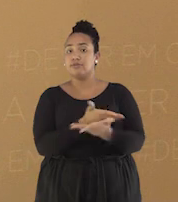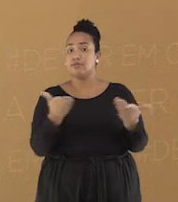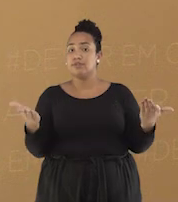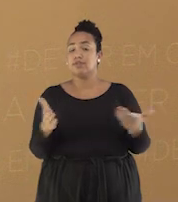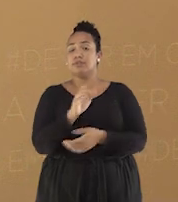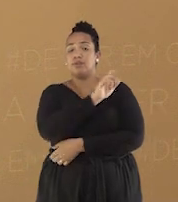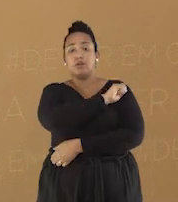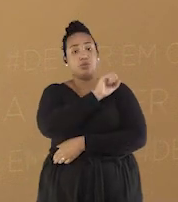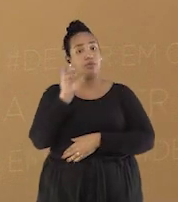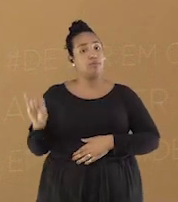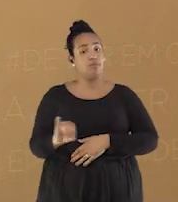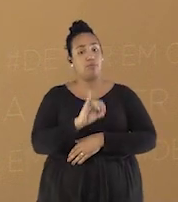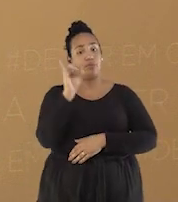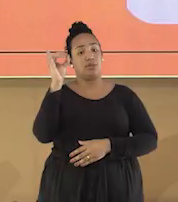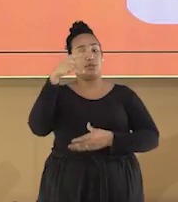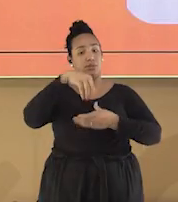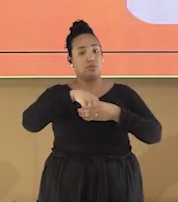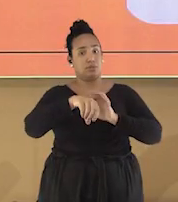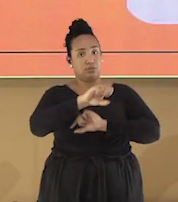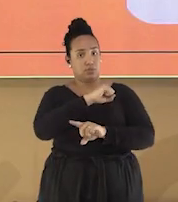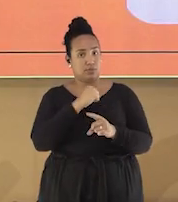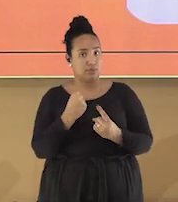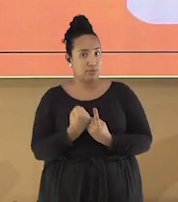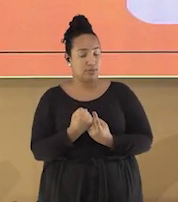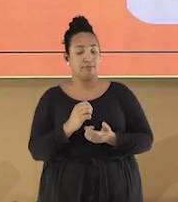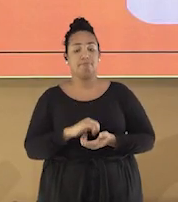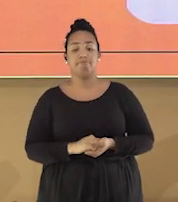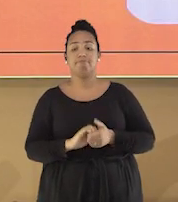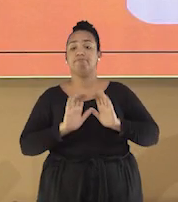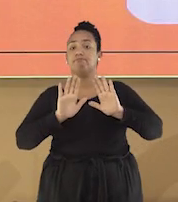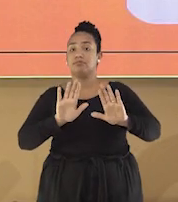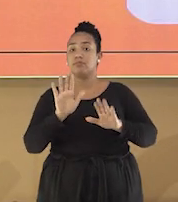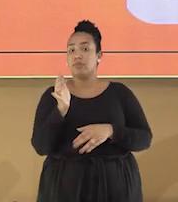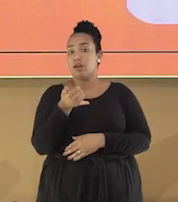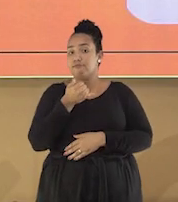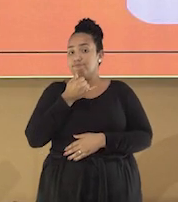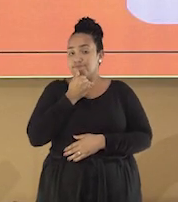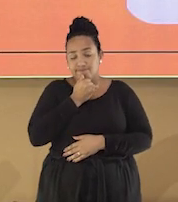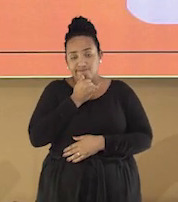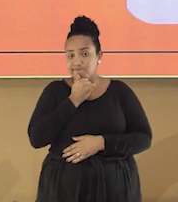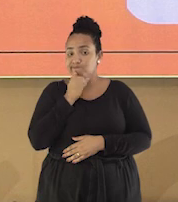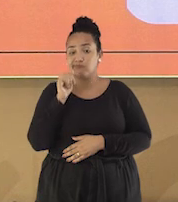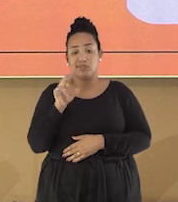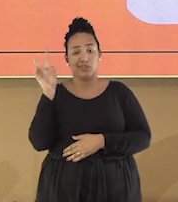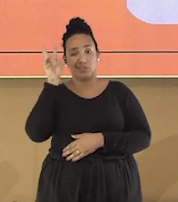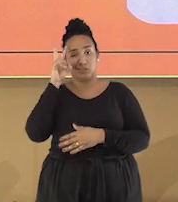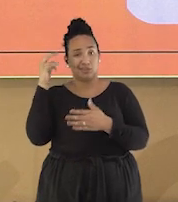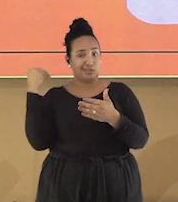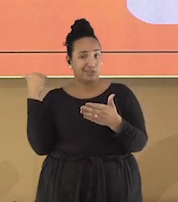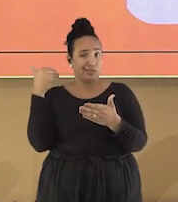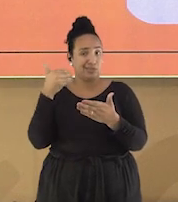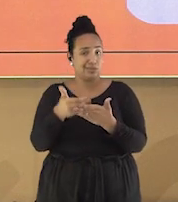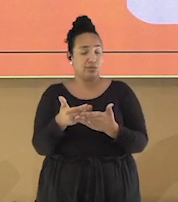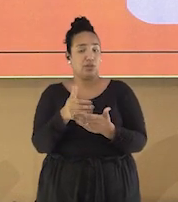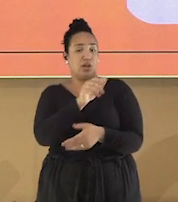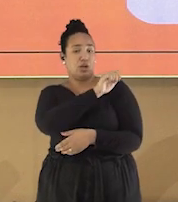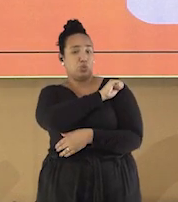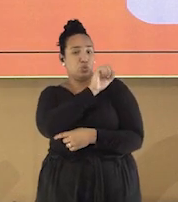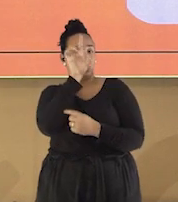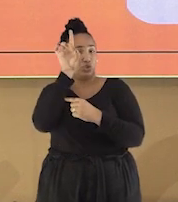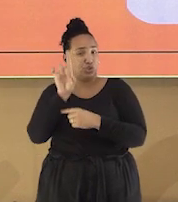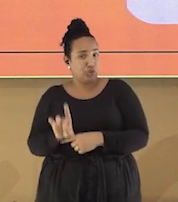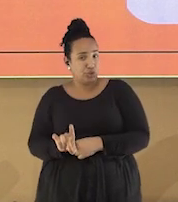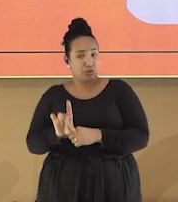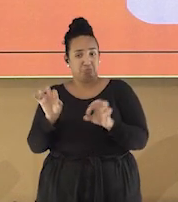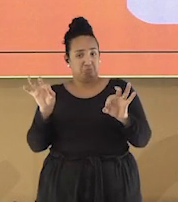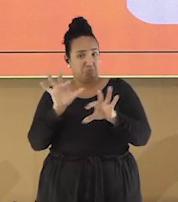importantes para a nossa sociedade. Porém, infelizmente, nem sempre na história os estudantes tiveram seus direitos